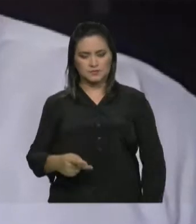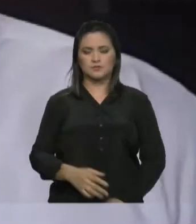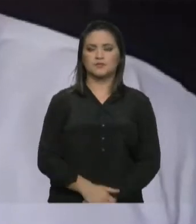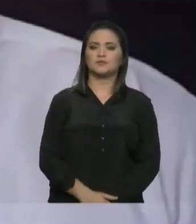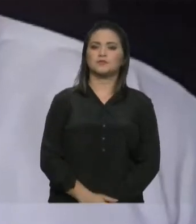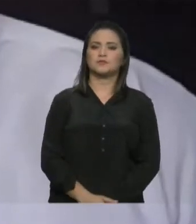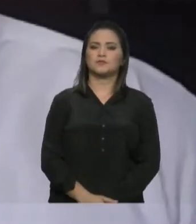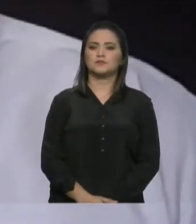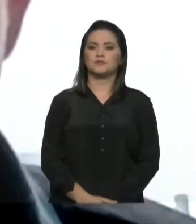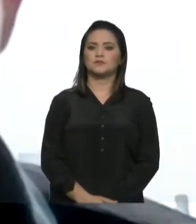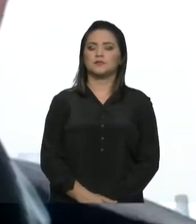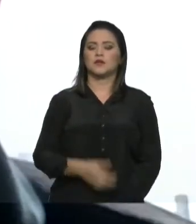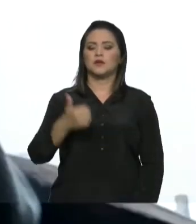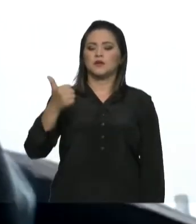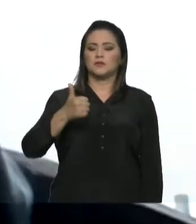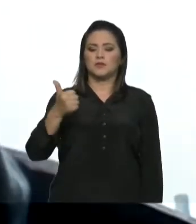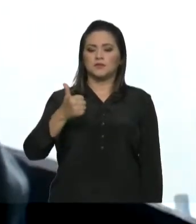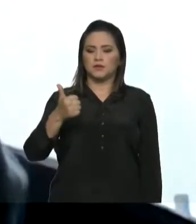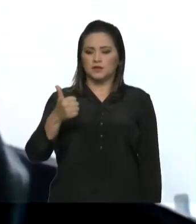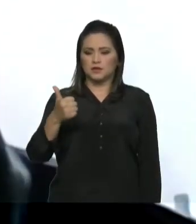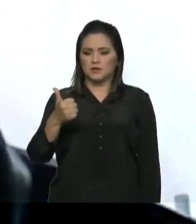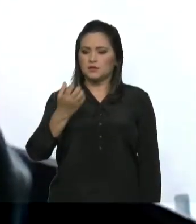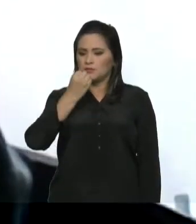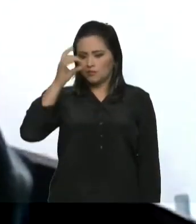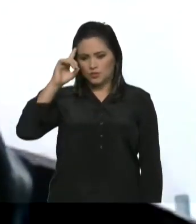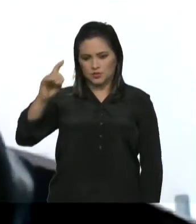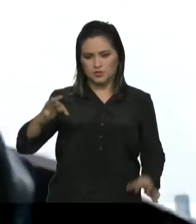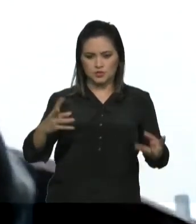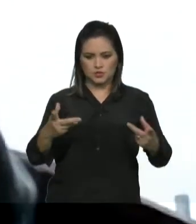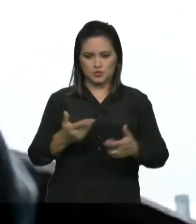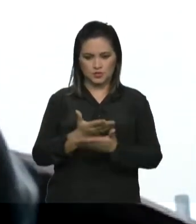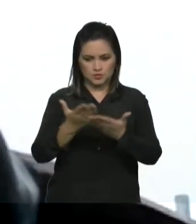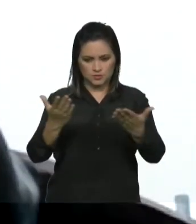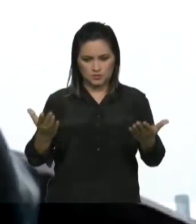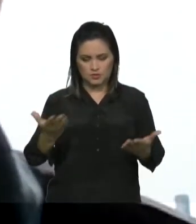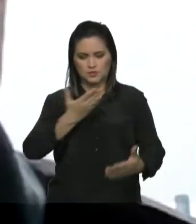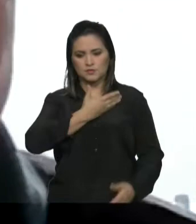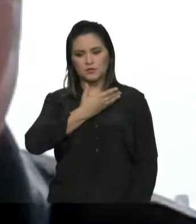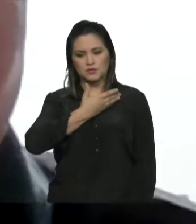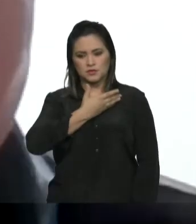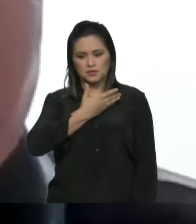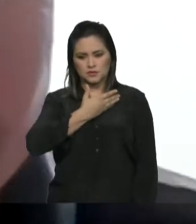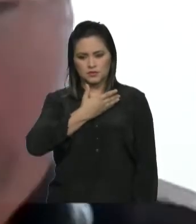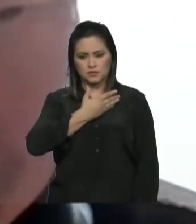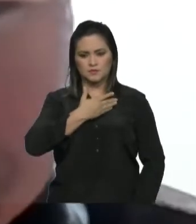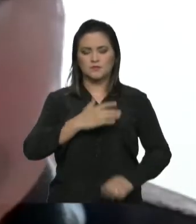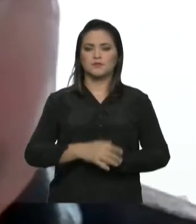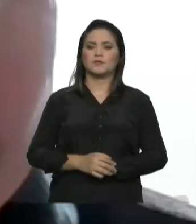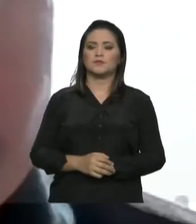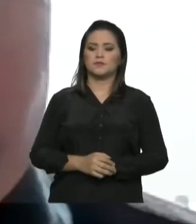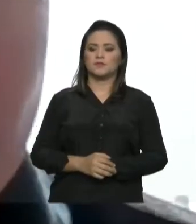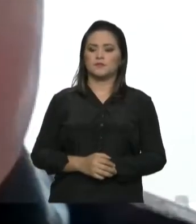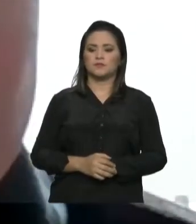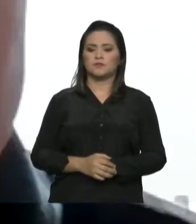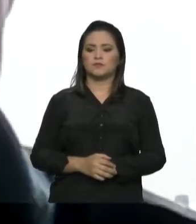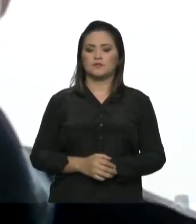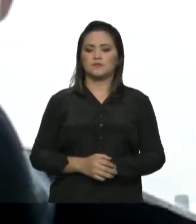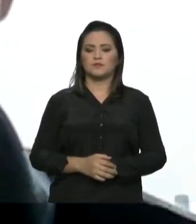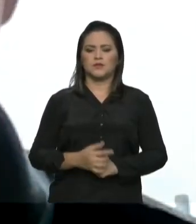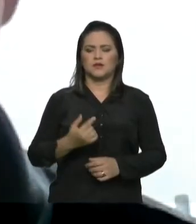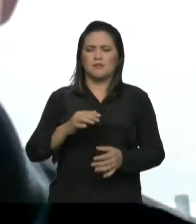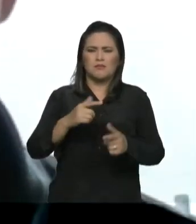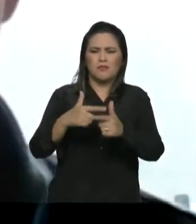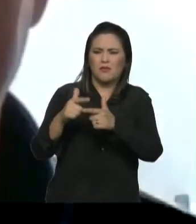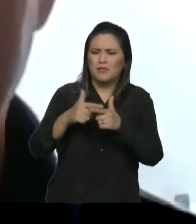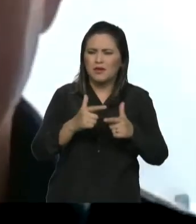Primeiro, cumprimentar todos os colegas, bom dia, estava resolvendo um programa no áudio aqui, mas a nossa equipe, eficiente, conseguiu corrigir.